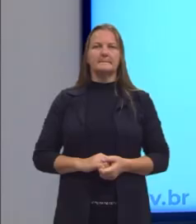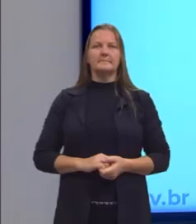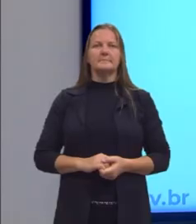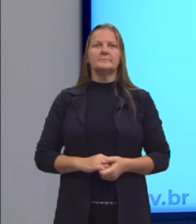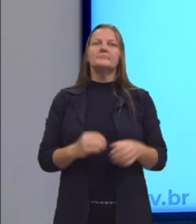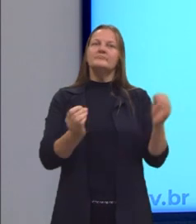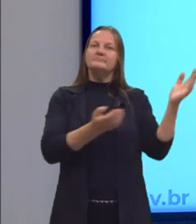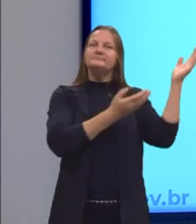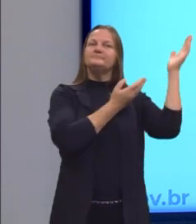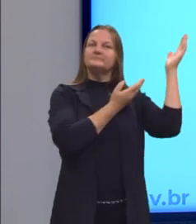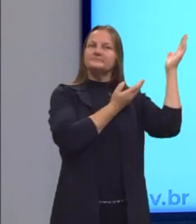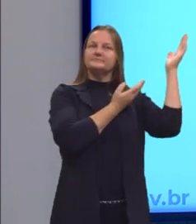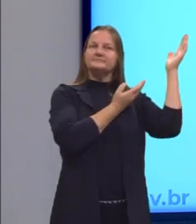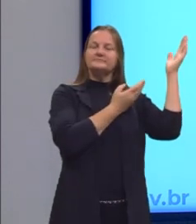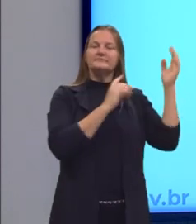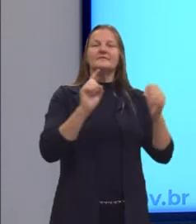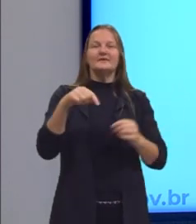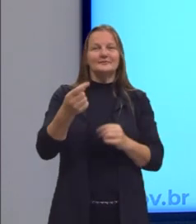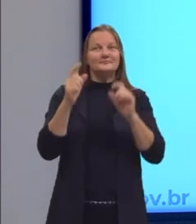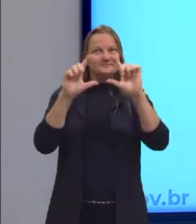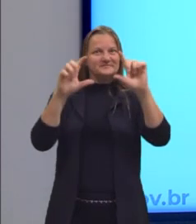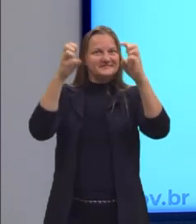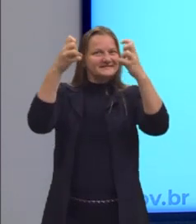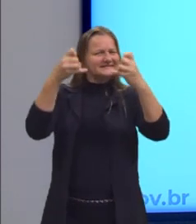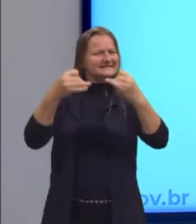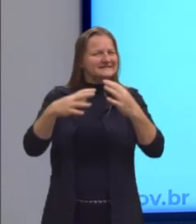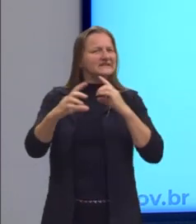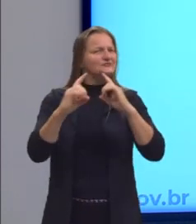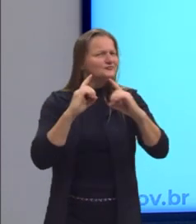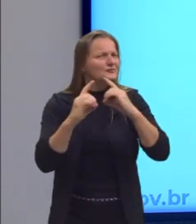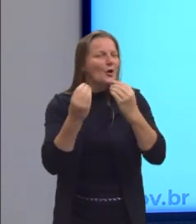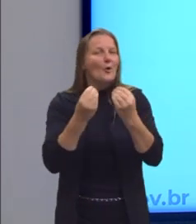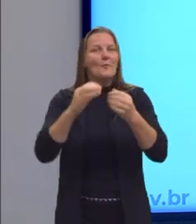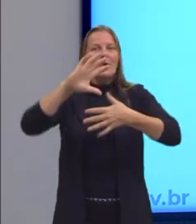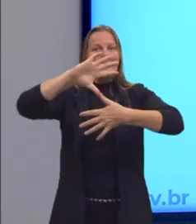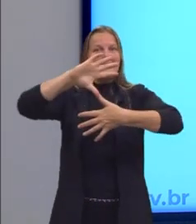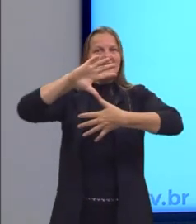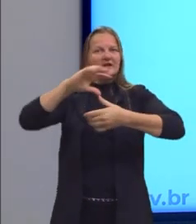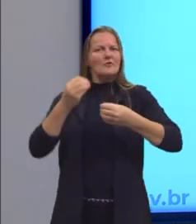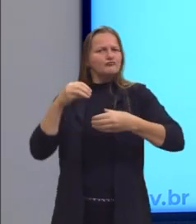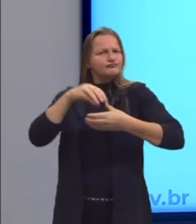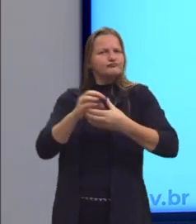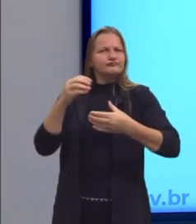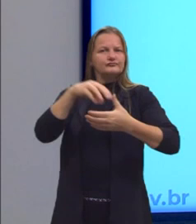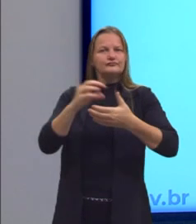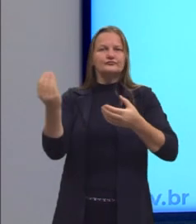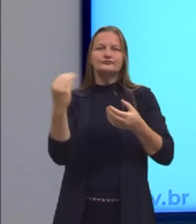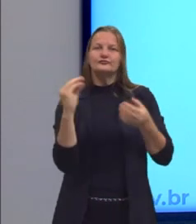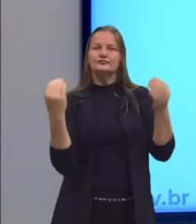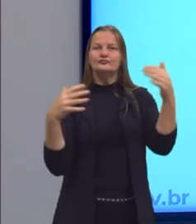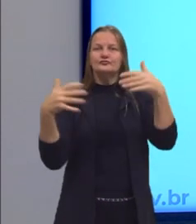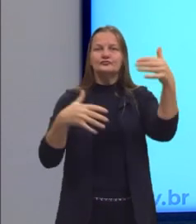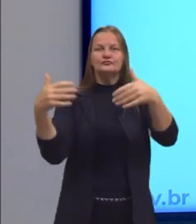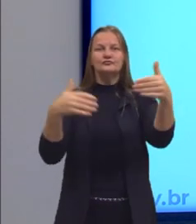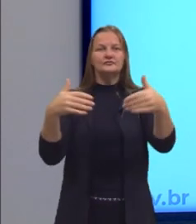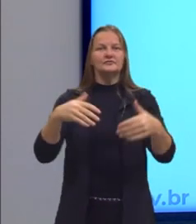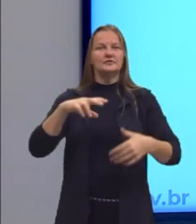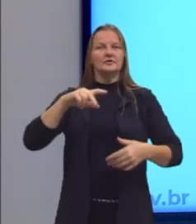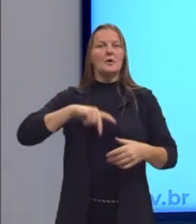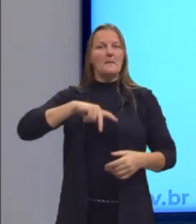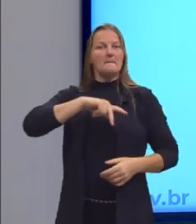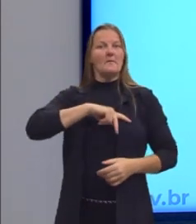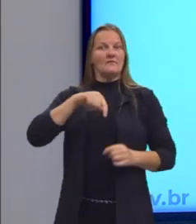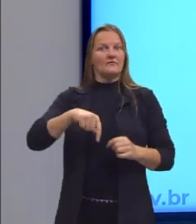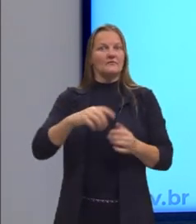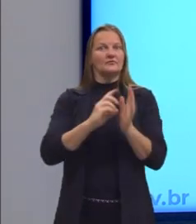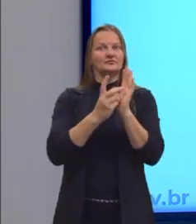E aqui, então, no nosso próximo slide, a gente vai debater como a América foi povoada, como esses povos indígenas chegaram aqui